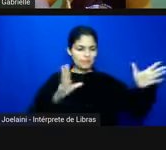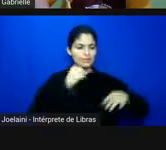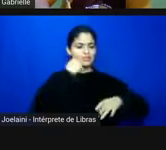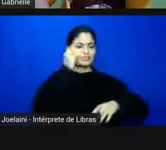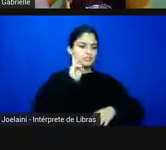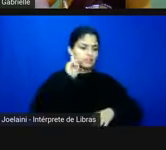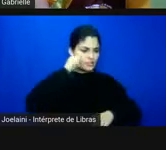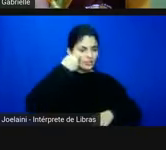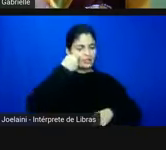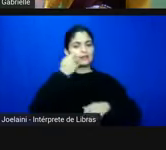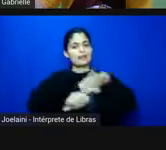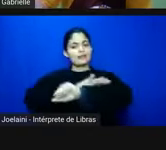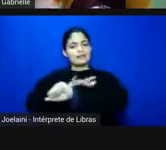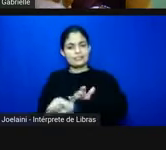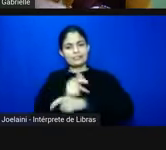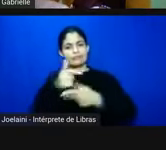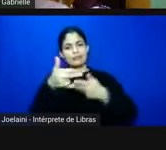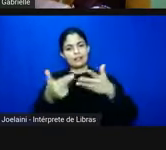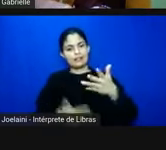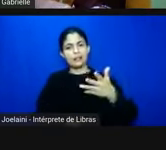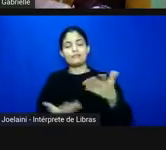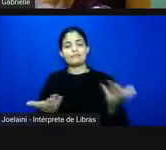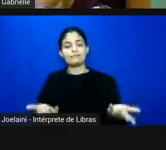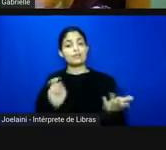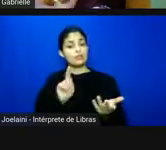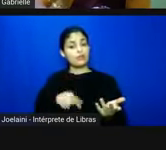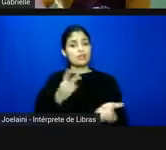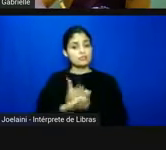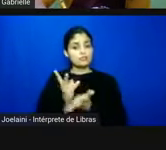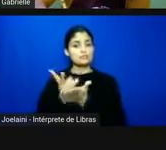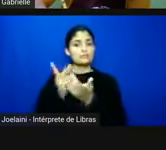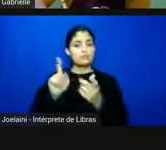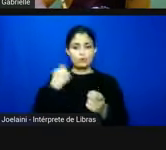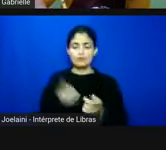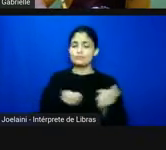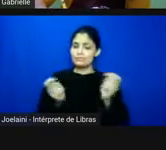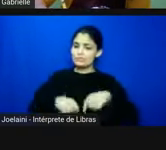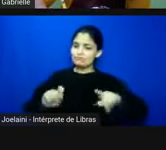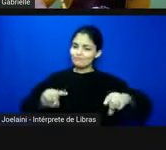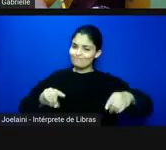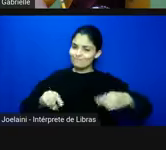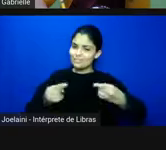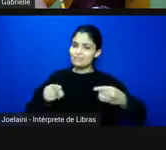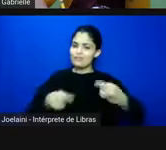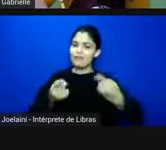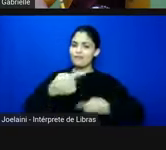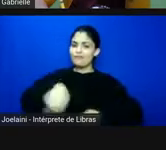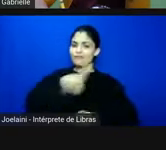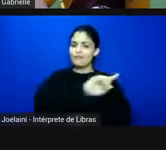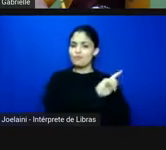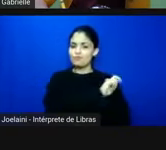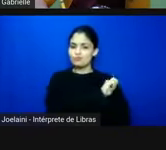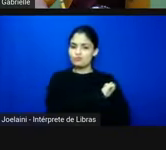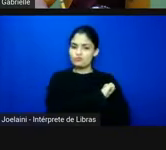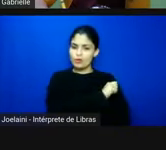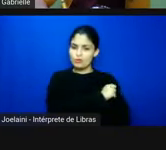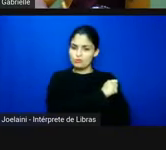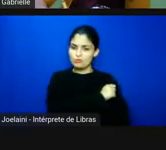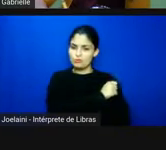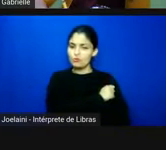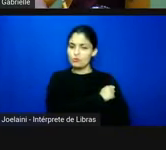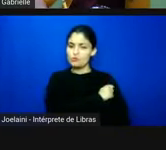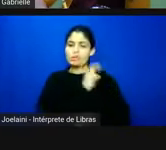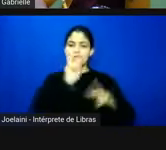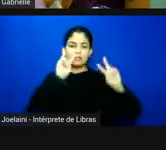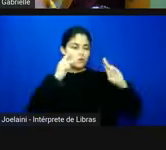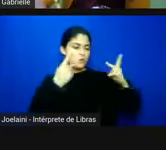tudo isso é algo que a gente faz ao desafiar nossos estudantes a promover uma autoanálise da